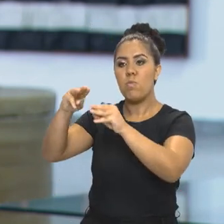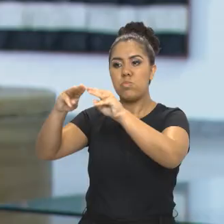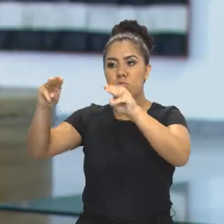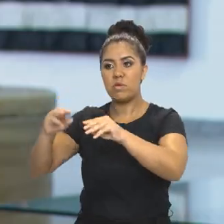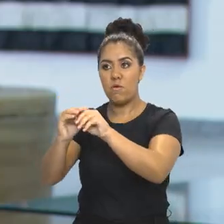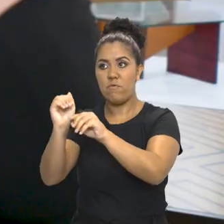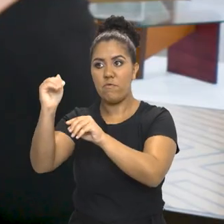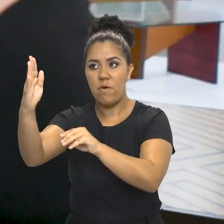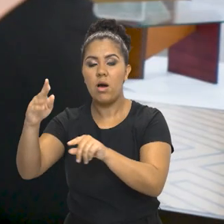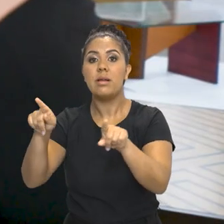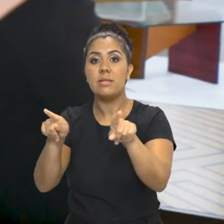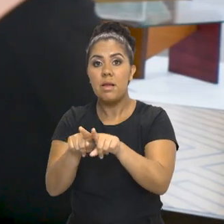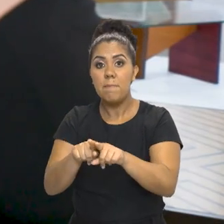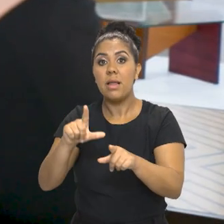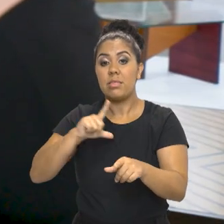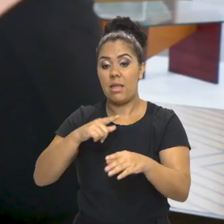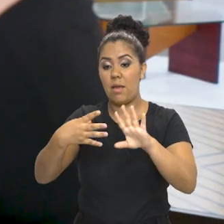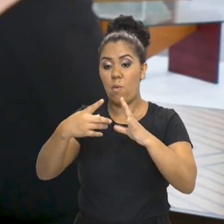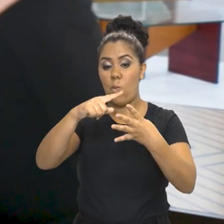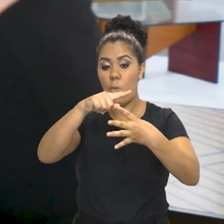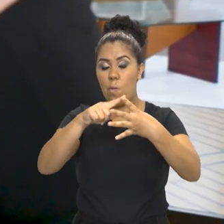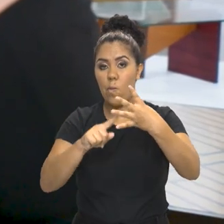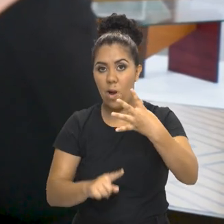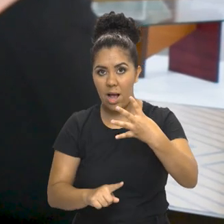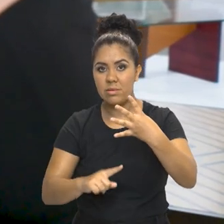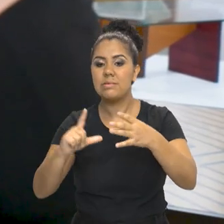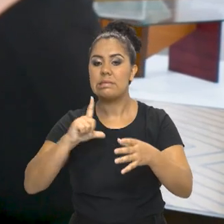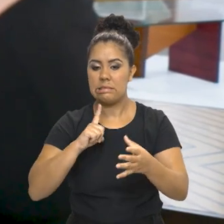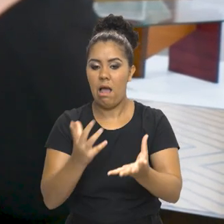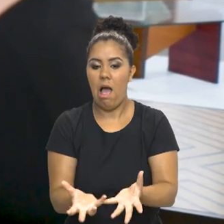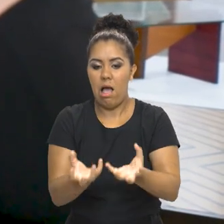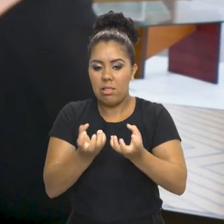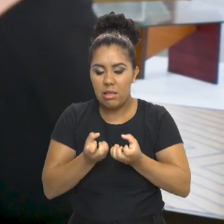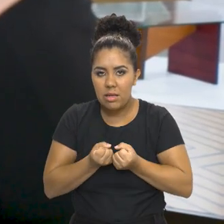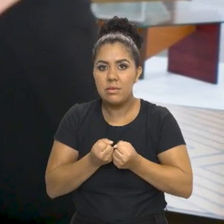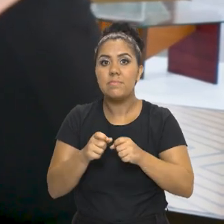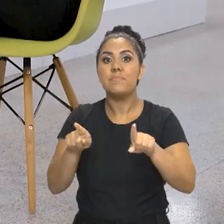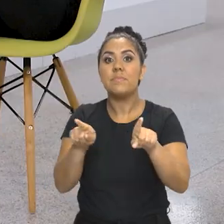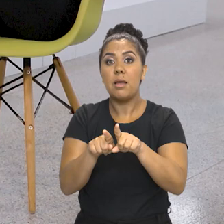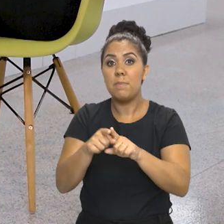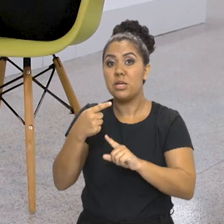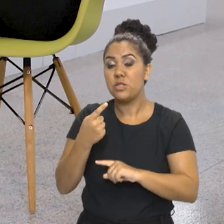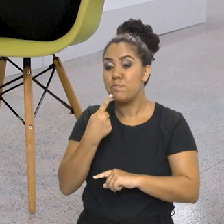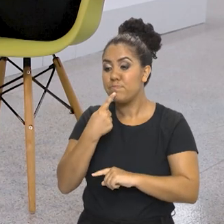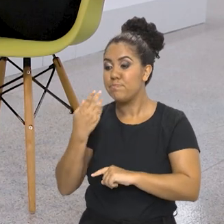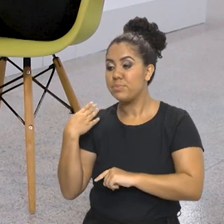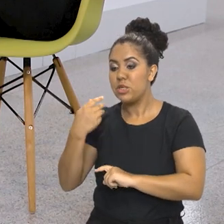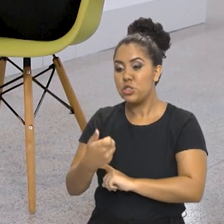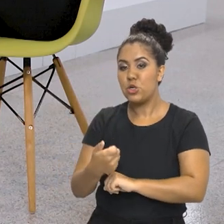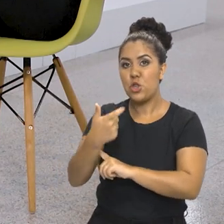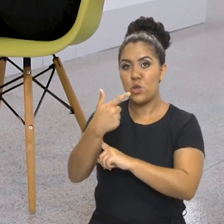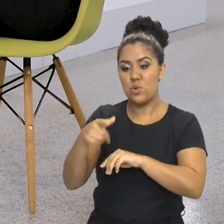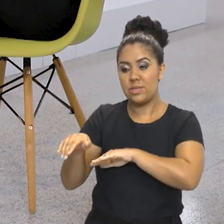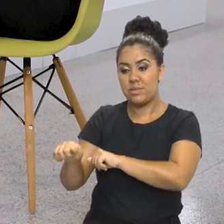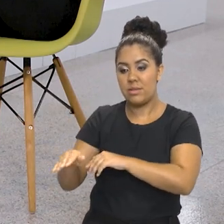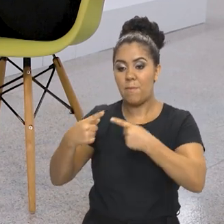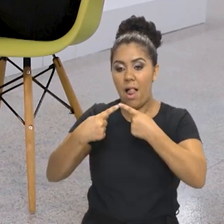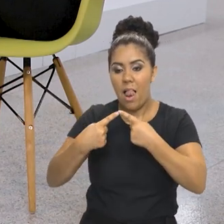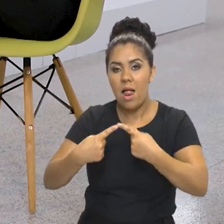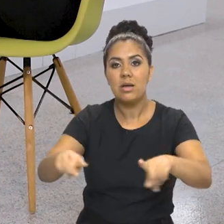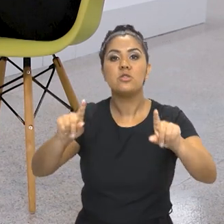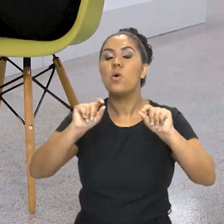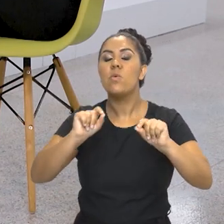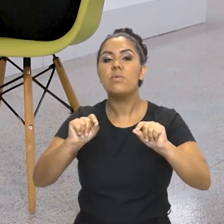mais quatro museus aderindo. E a gente também lançou no dia 12 de setembro, quando lançou essa plataforma, uma campanha de